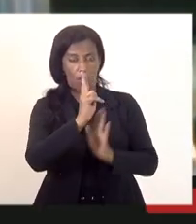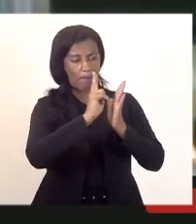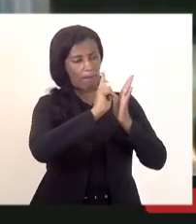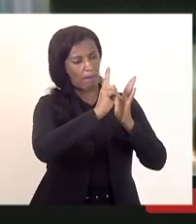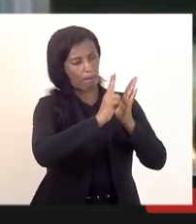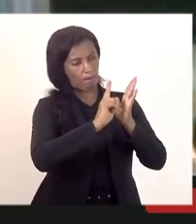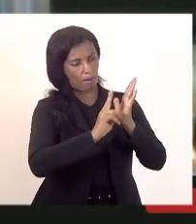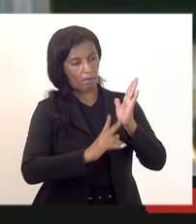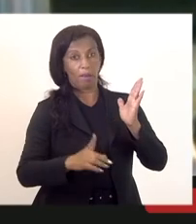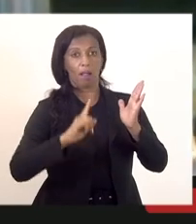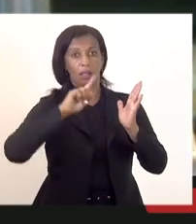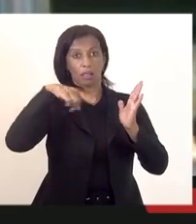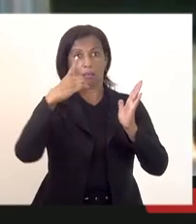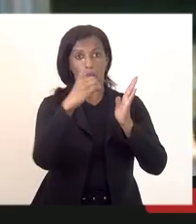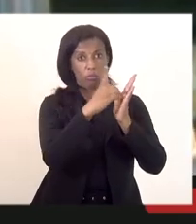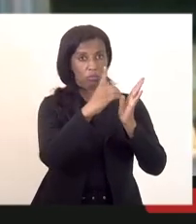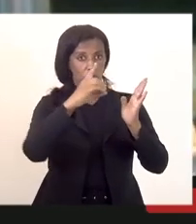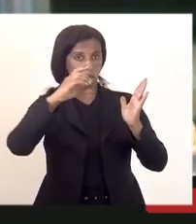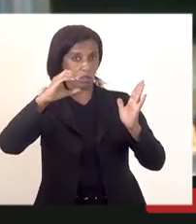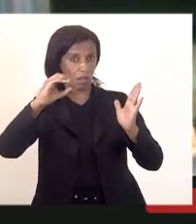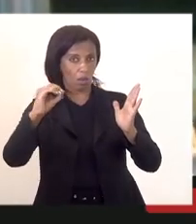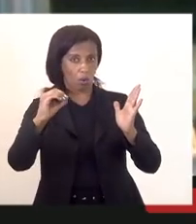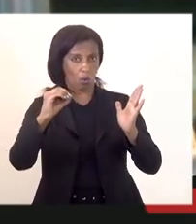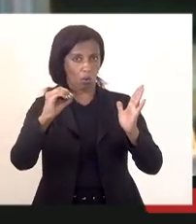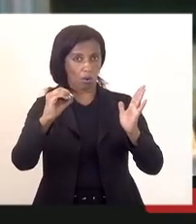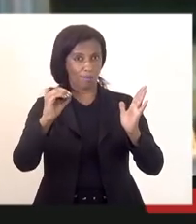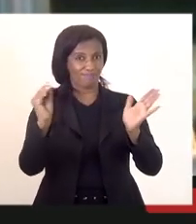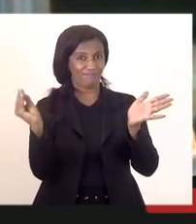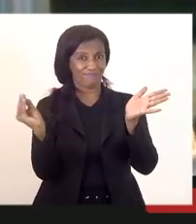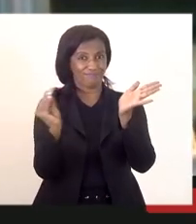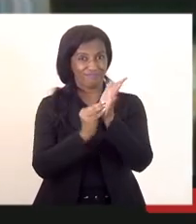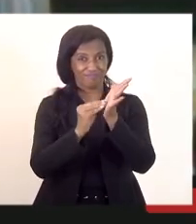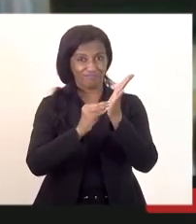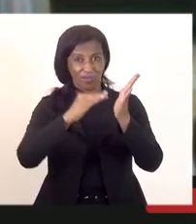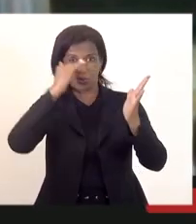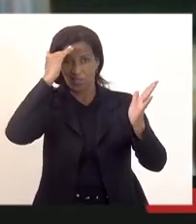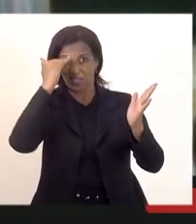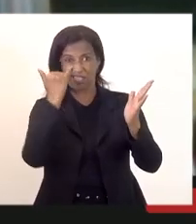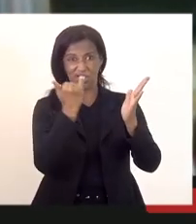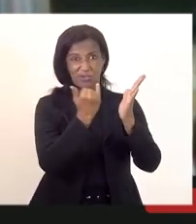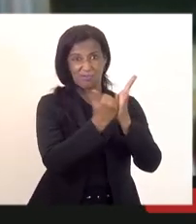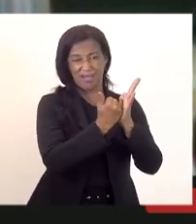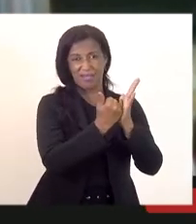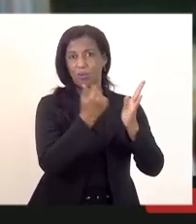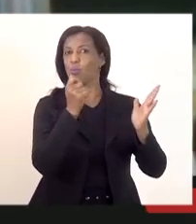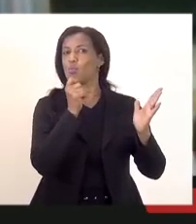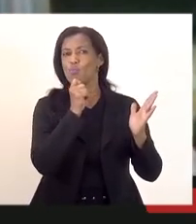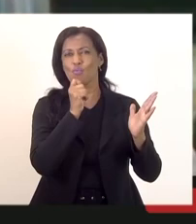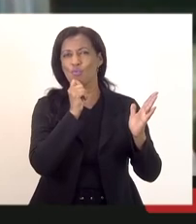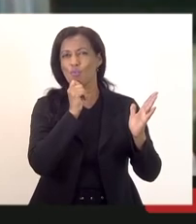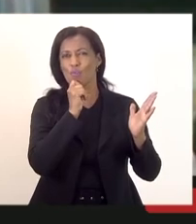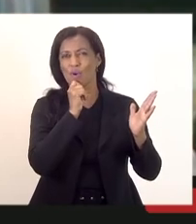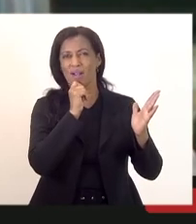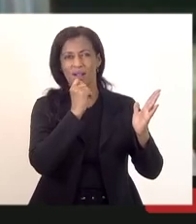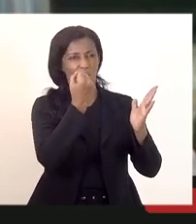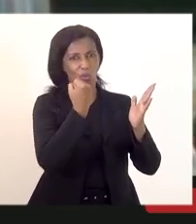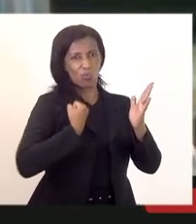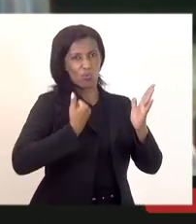oficial em que não foi respeitada a ordem de classificação além disso